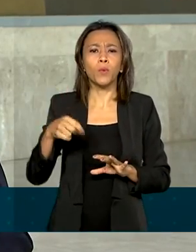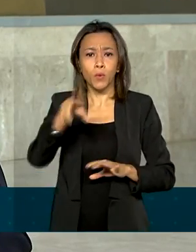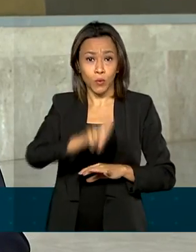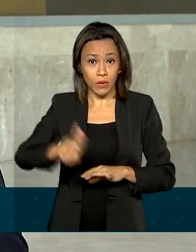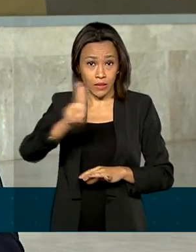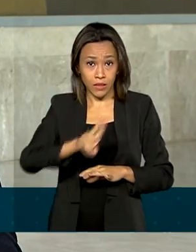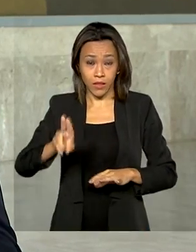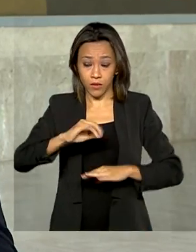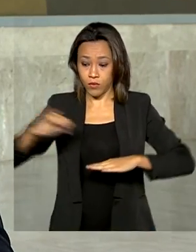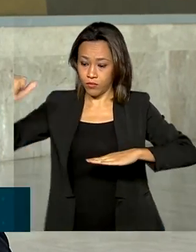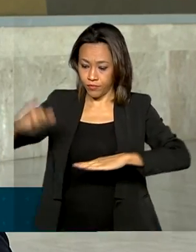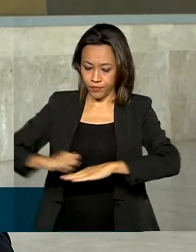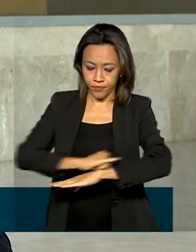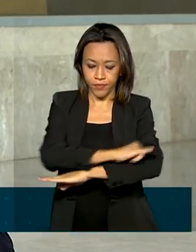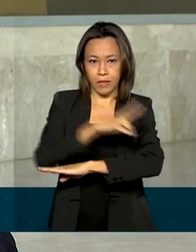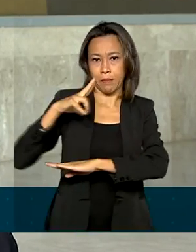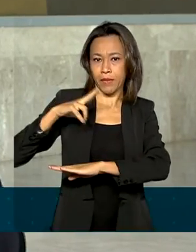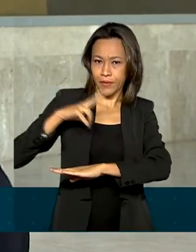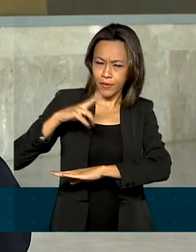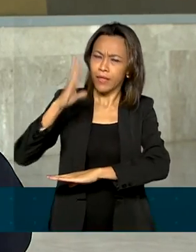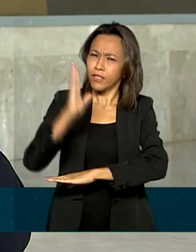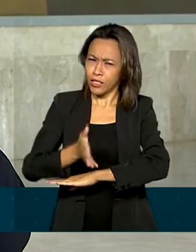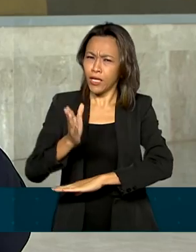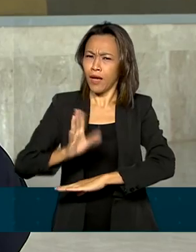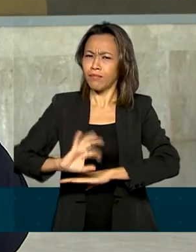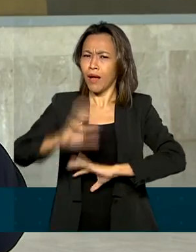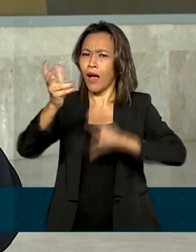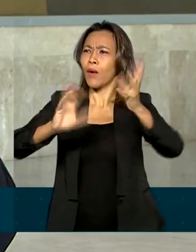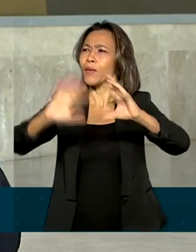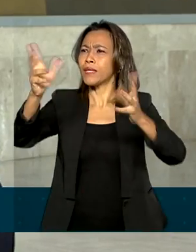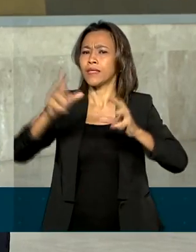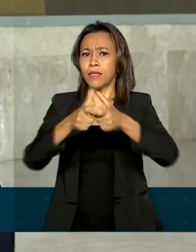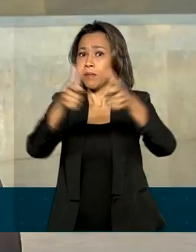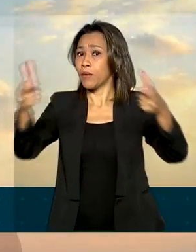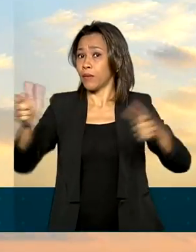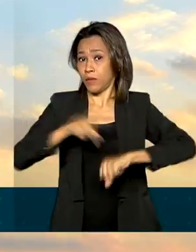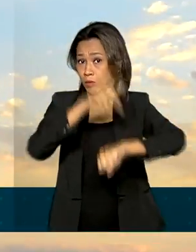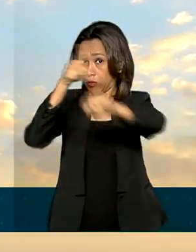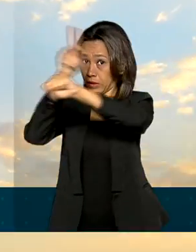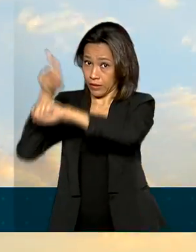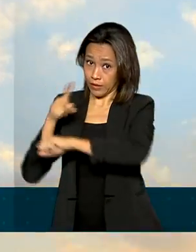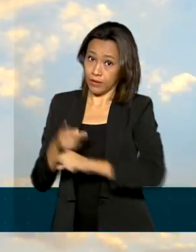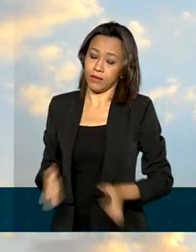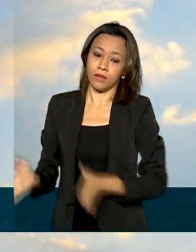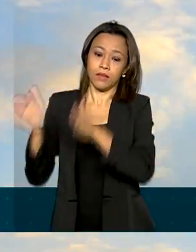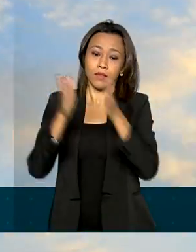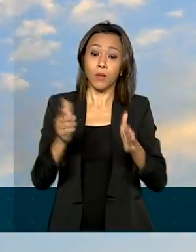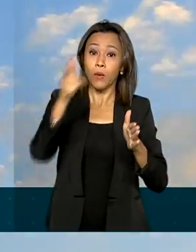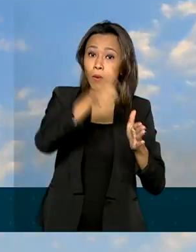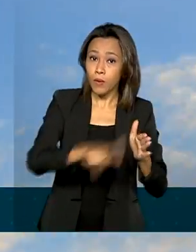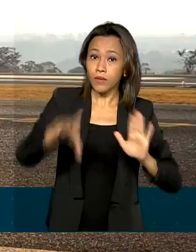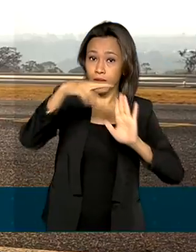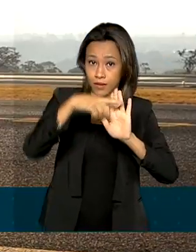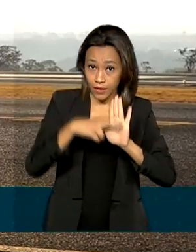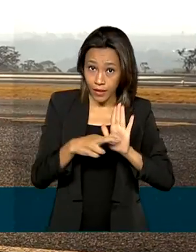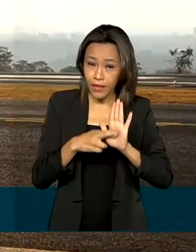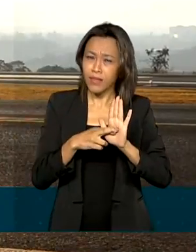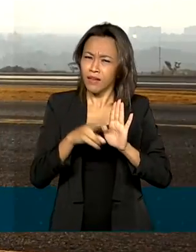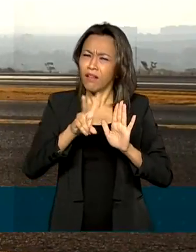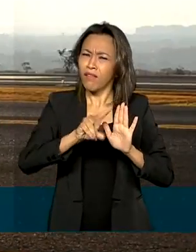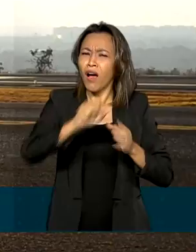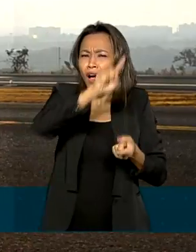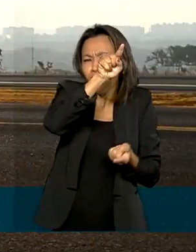privados, o que já acontece na maioria dos grandes países. Outras medidas aí devem tornar mais simples as regras